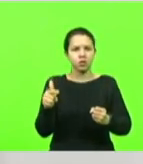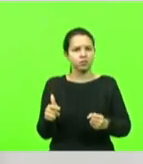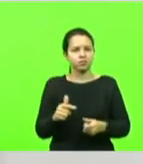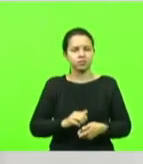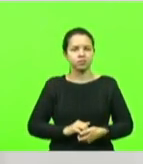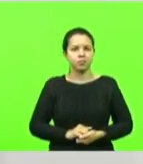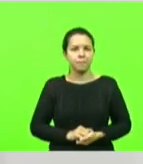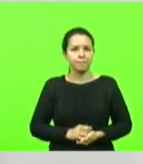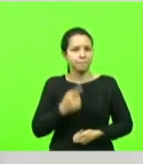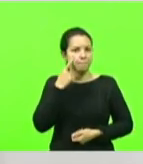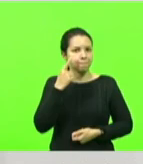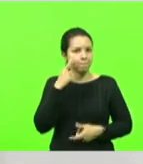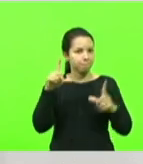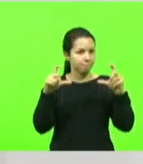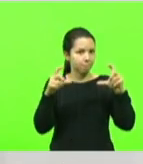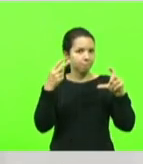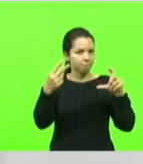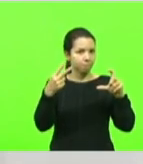imagem 2.